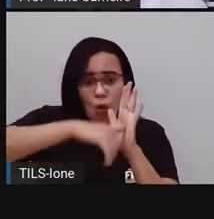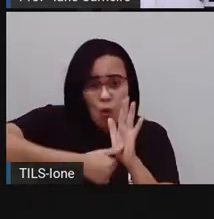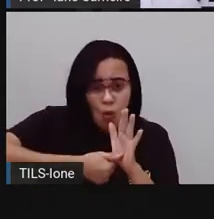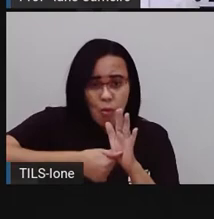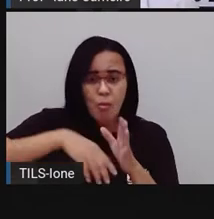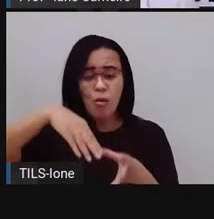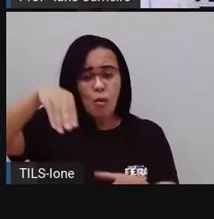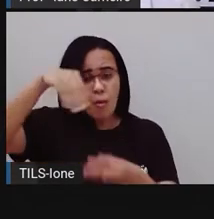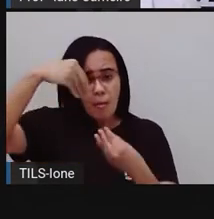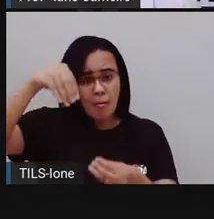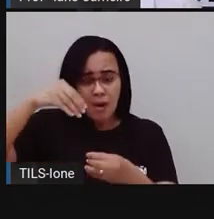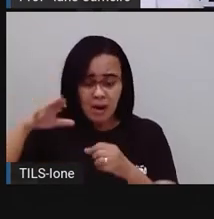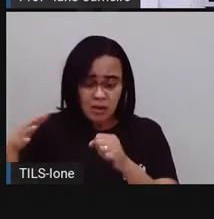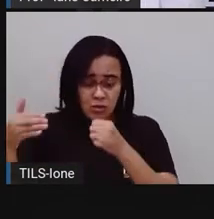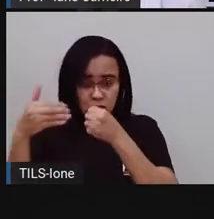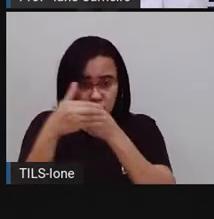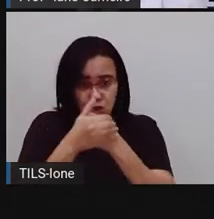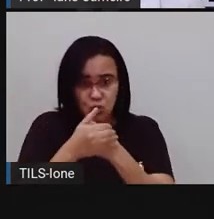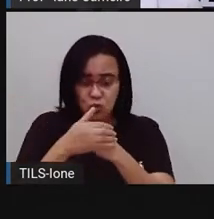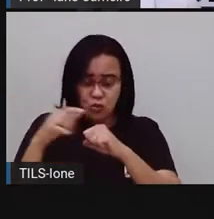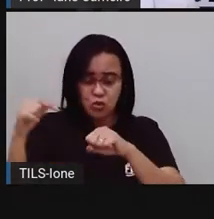da princesa Maribel.